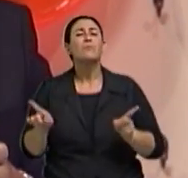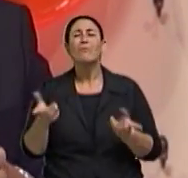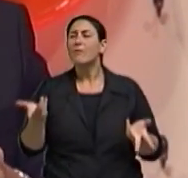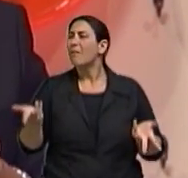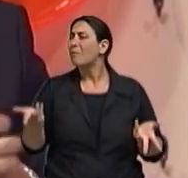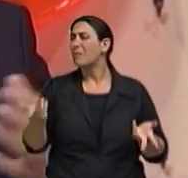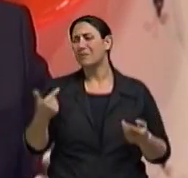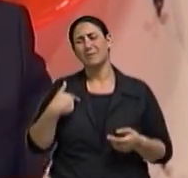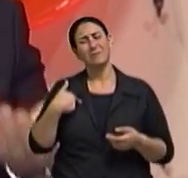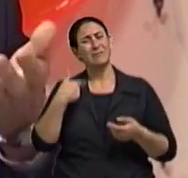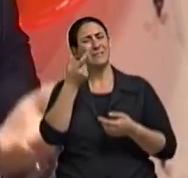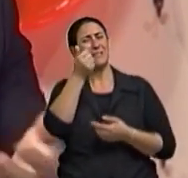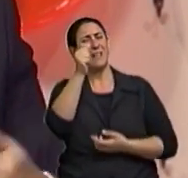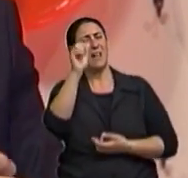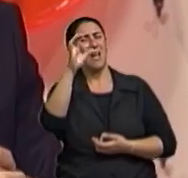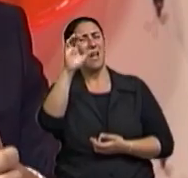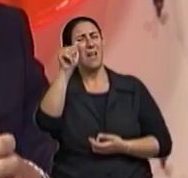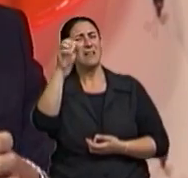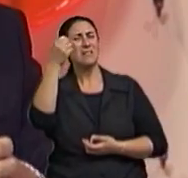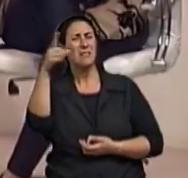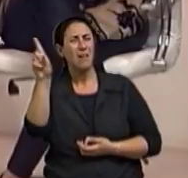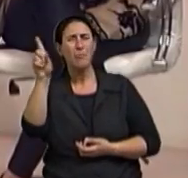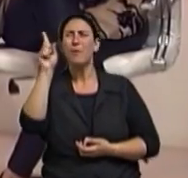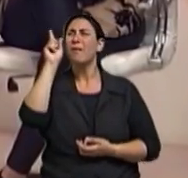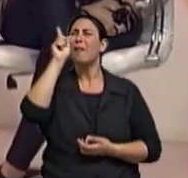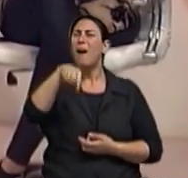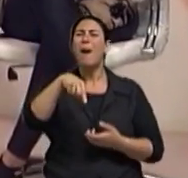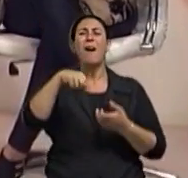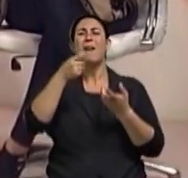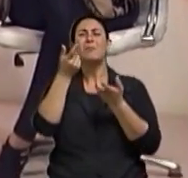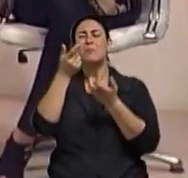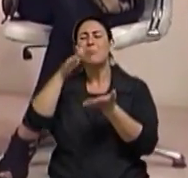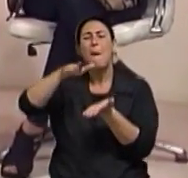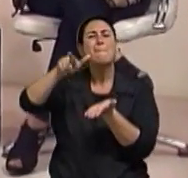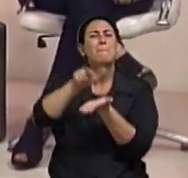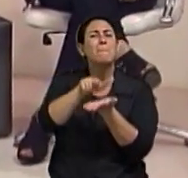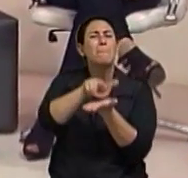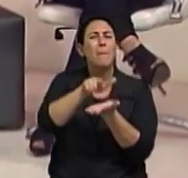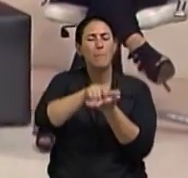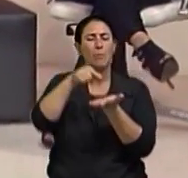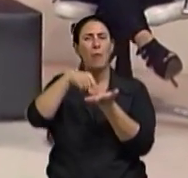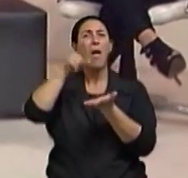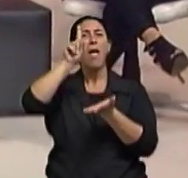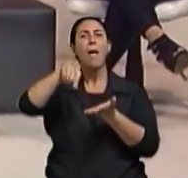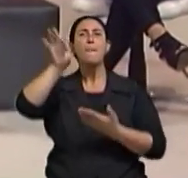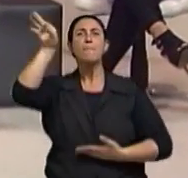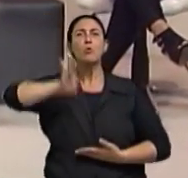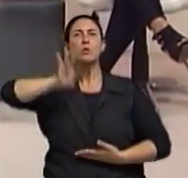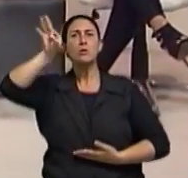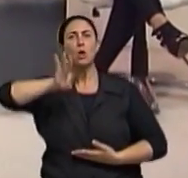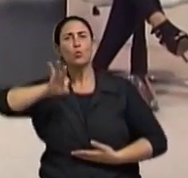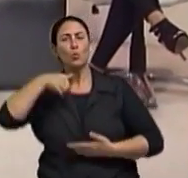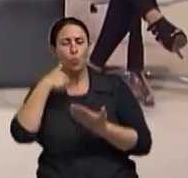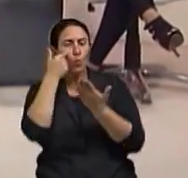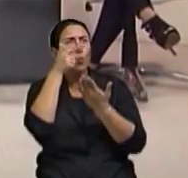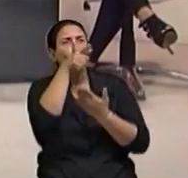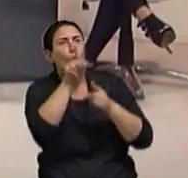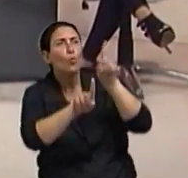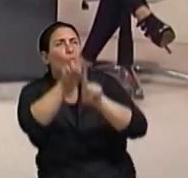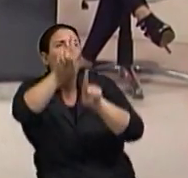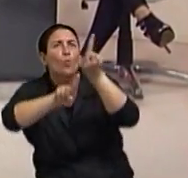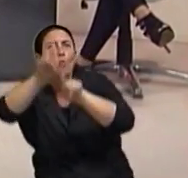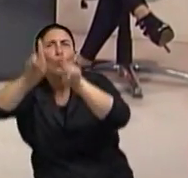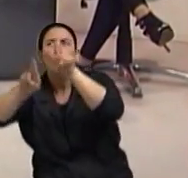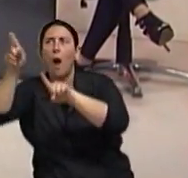mas é risco, professor. O o senhor está indicando? Ações, ações na realidade hoje estão num patamar muito baixo. E eu